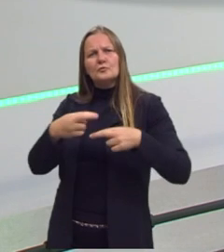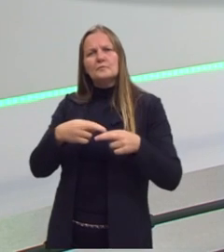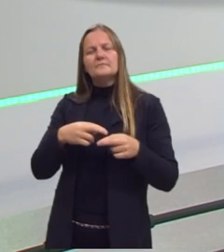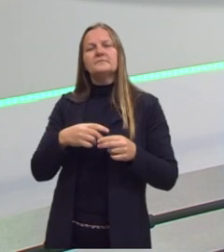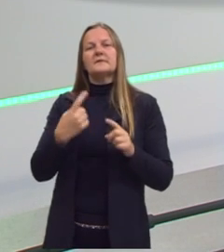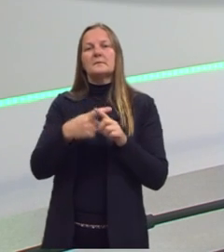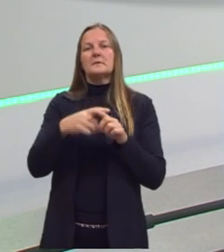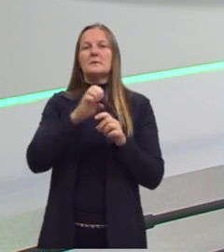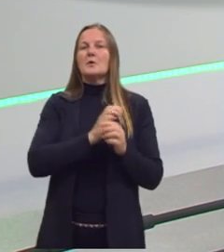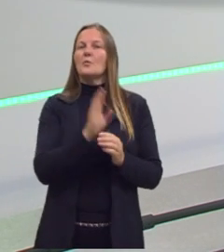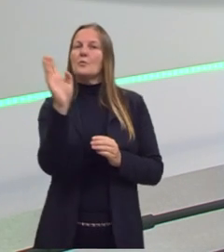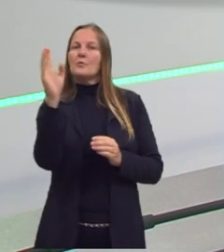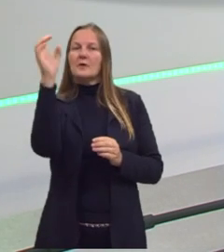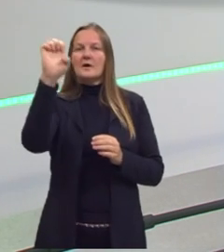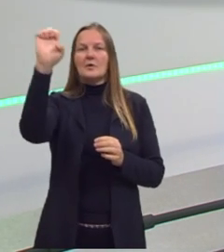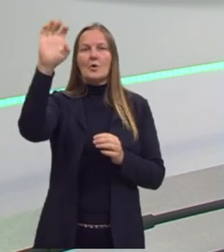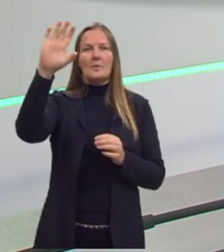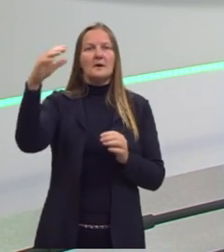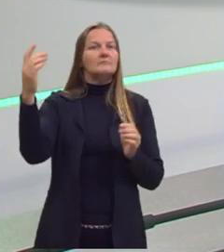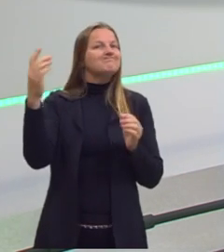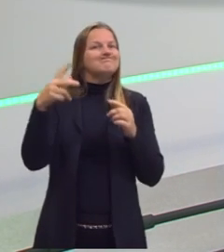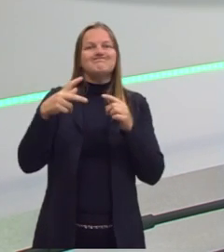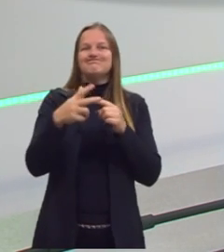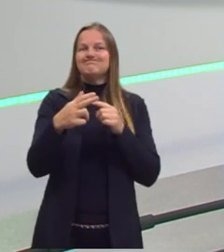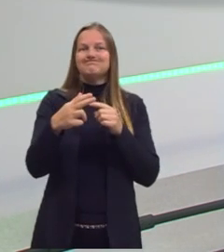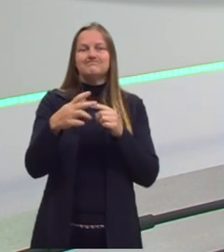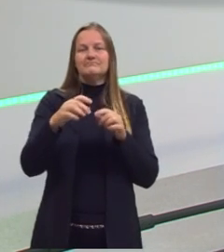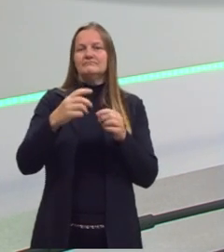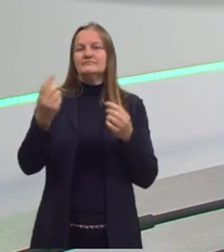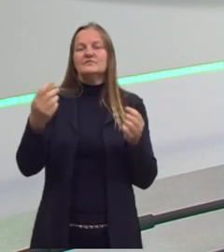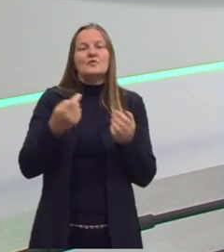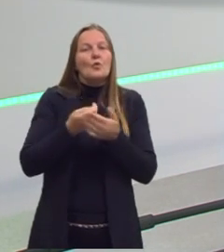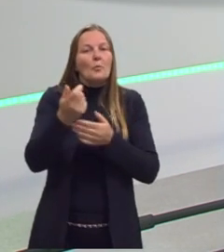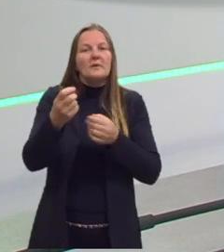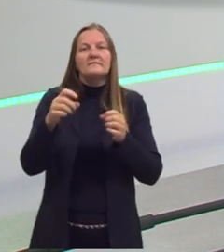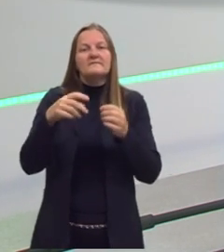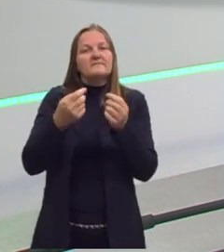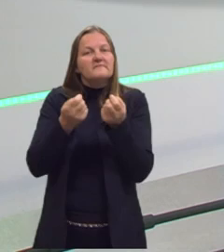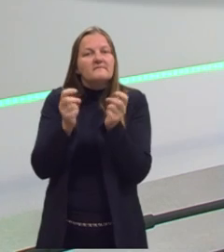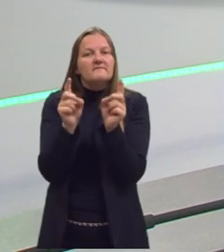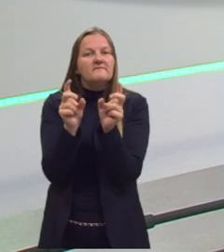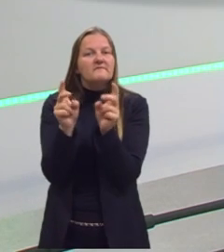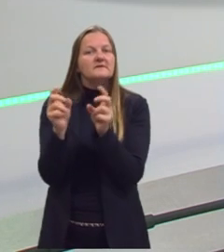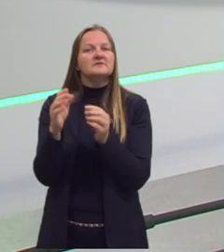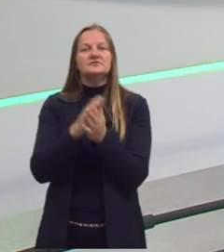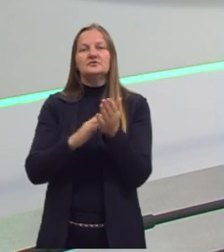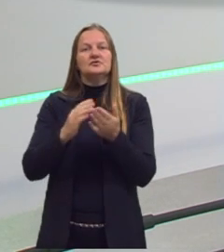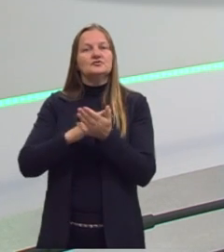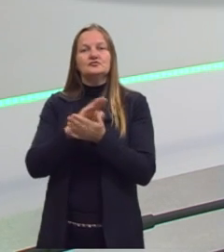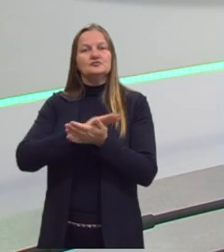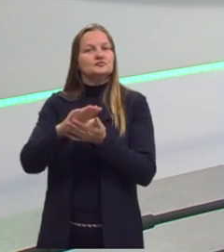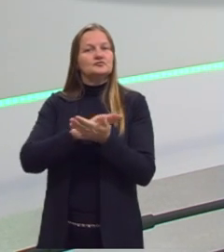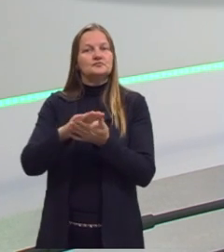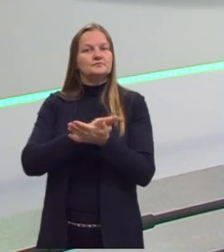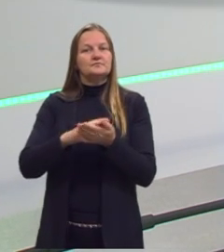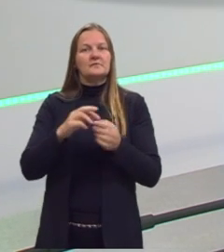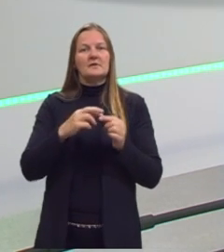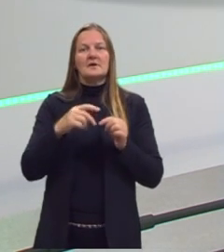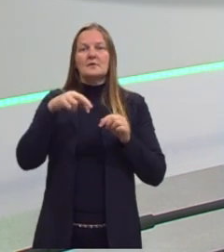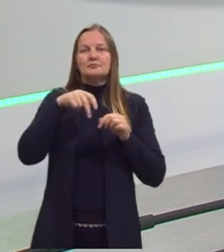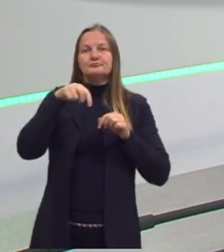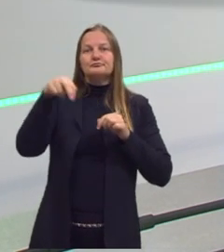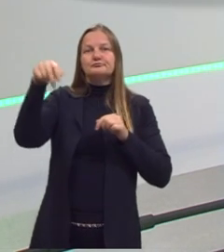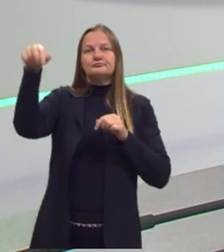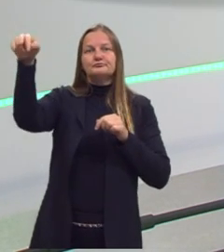para a Europa. Então, já não chegavam mais as especiarias, nem as sedas, por essas caravanas que vinham a pé,